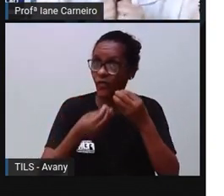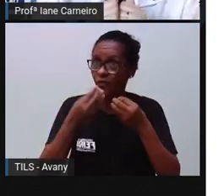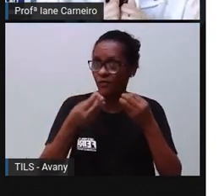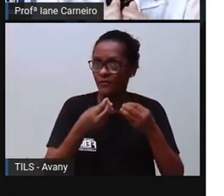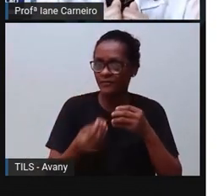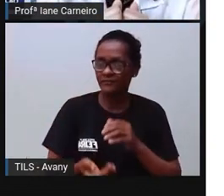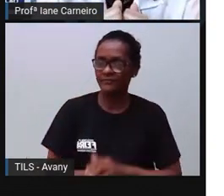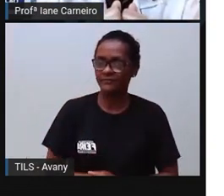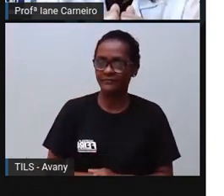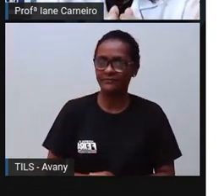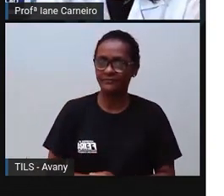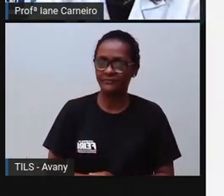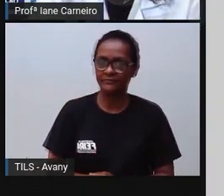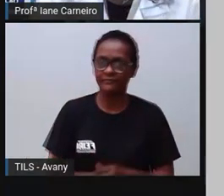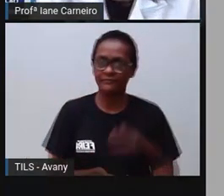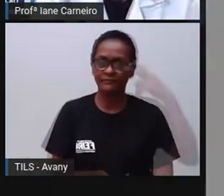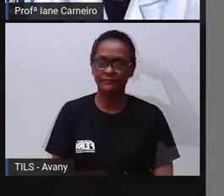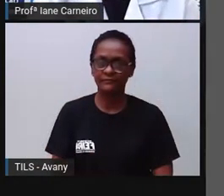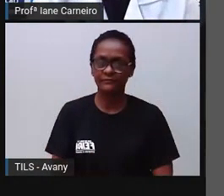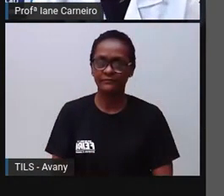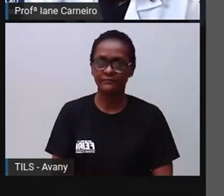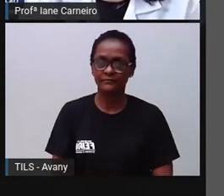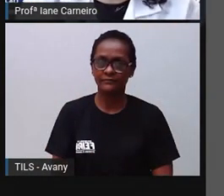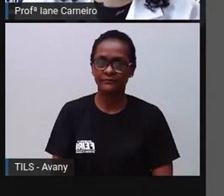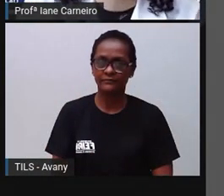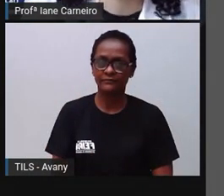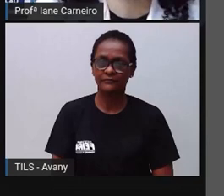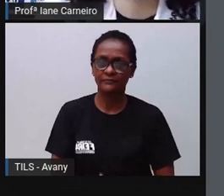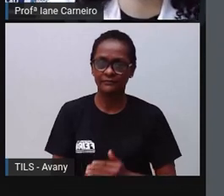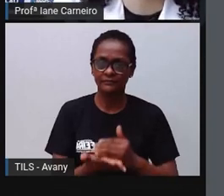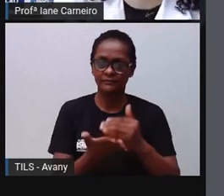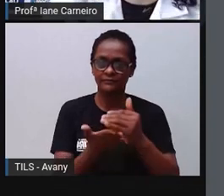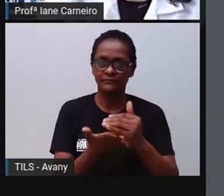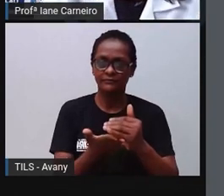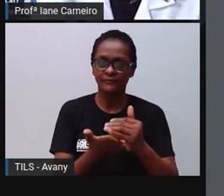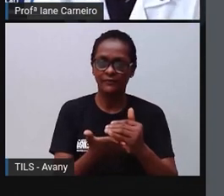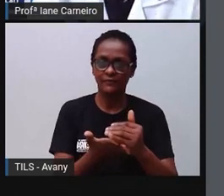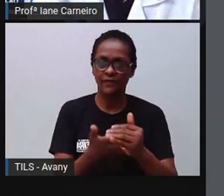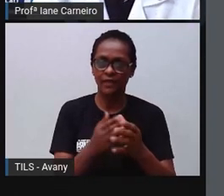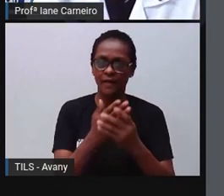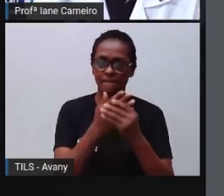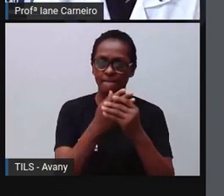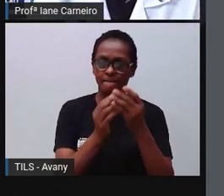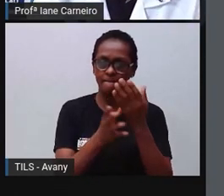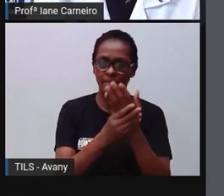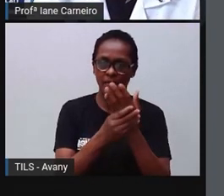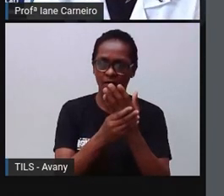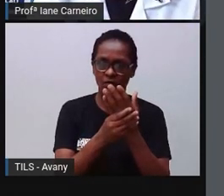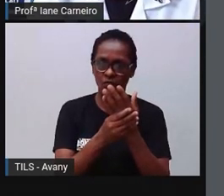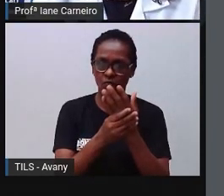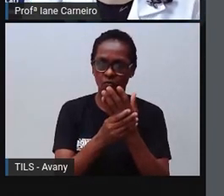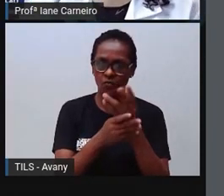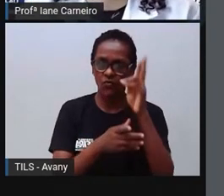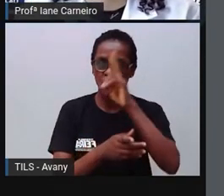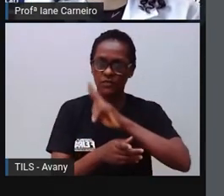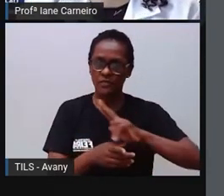Então, vamos para a nossa história? Então, vamos lá? As mãos não são para bater.